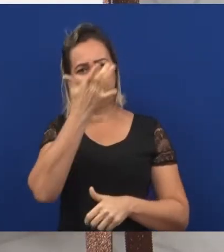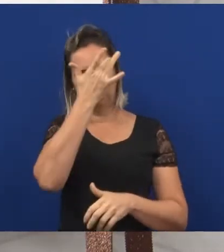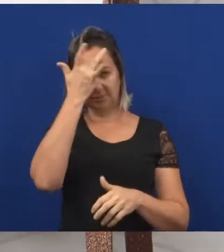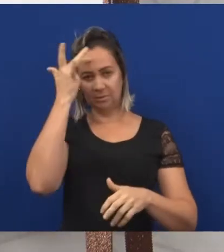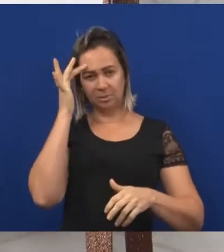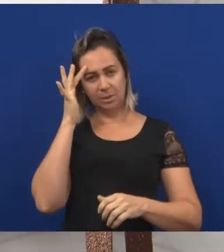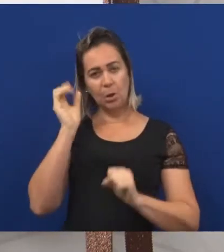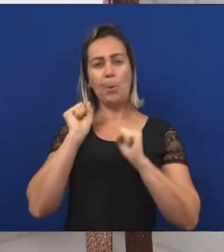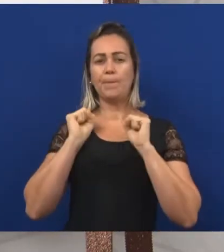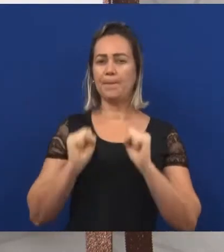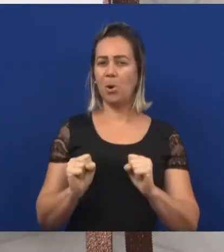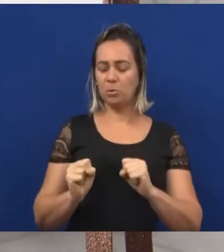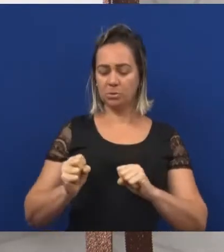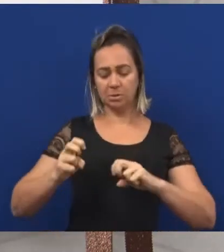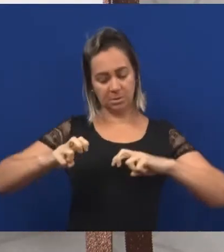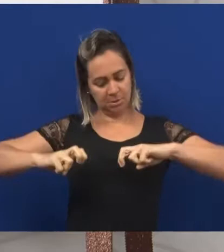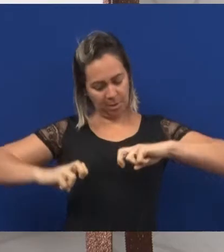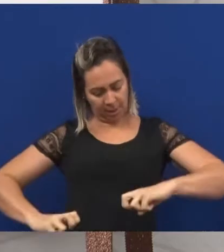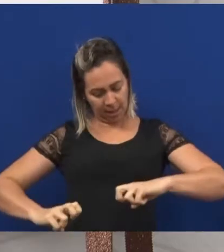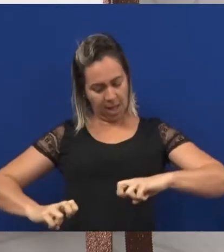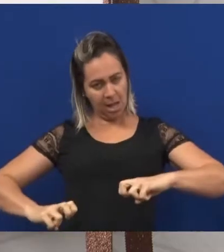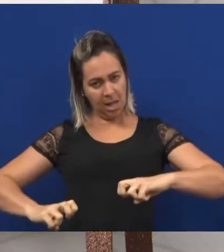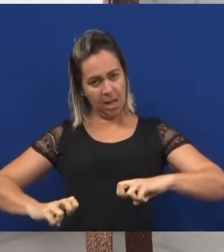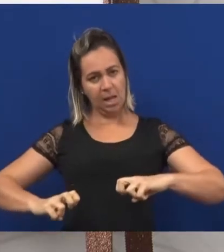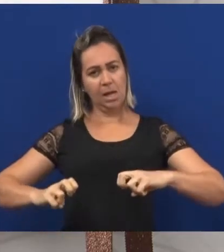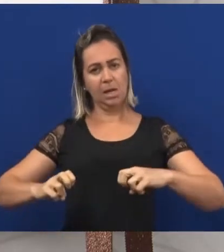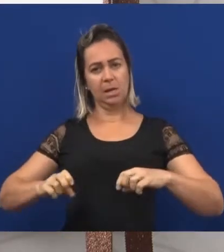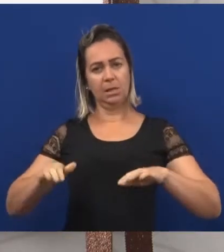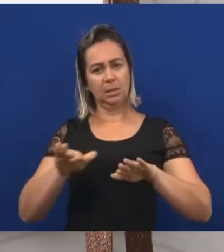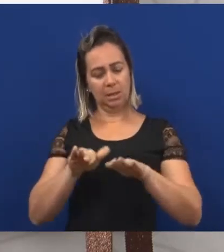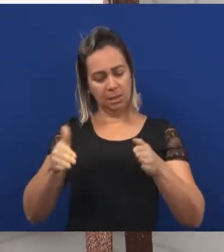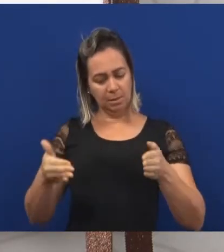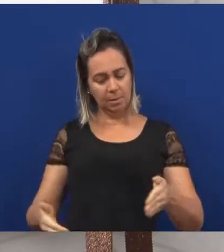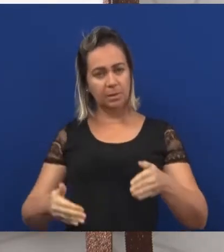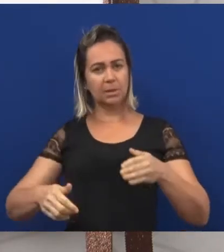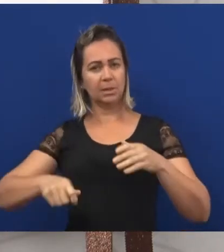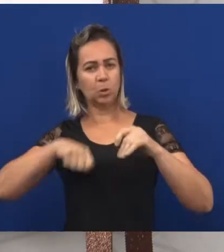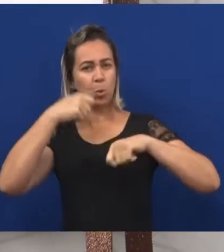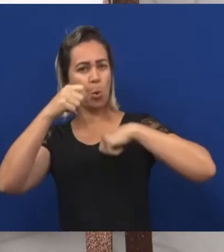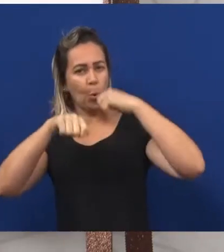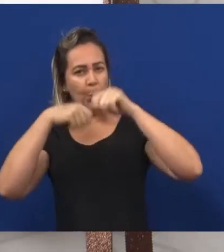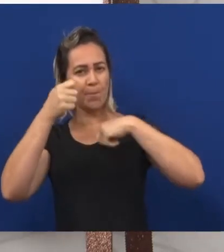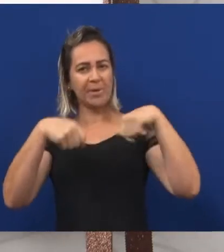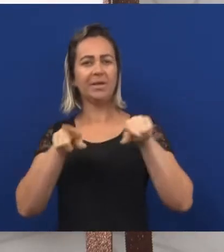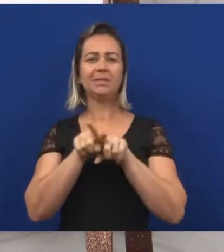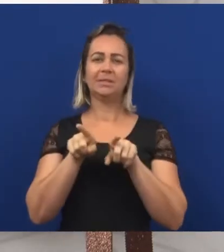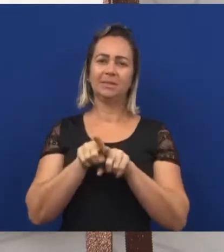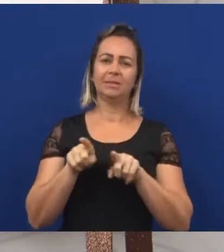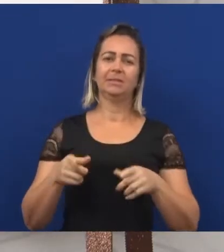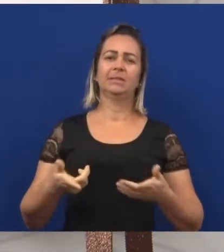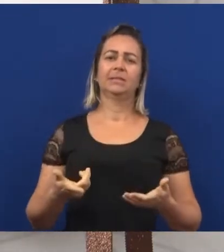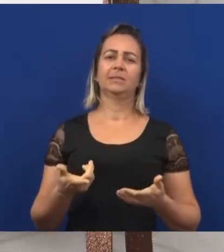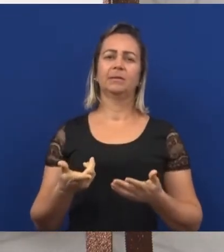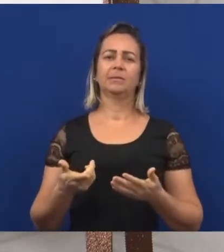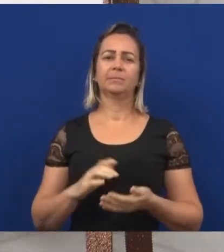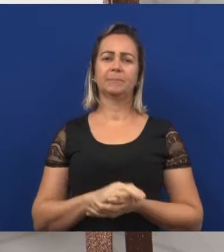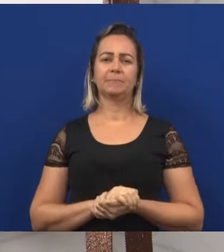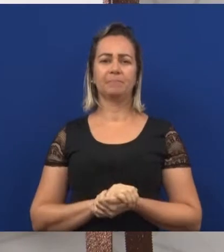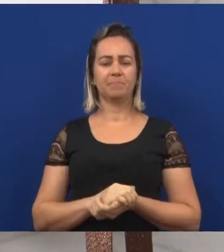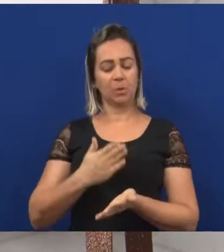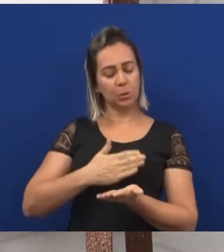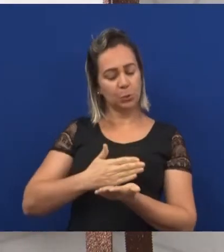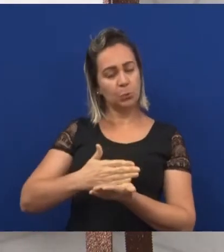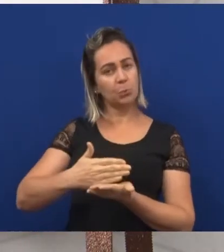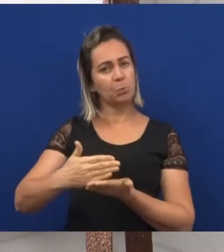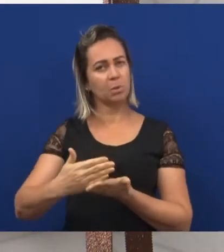e comer, colocar os seus pratos sobre as mesas e comer. Então, ele começou